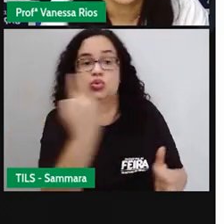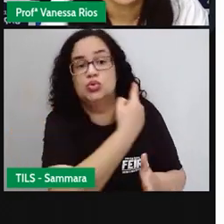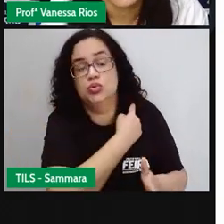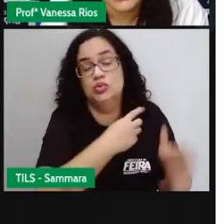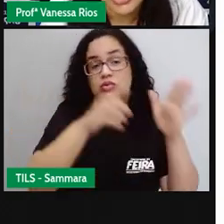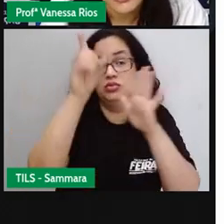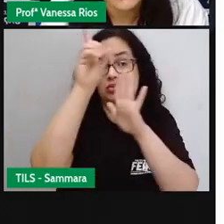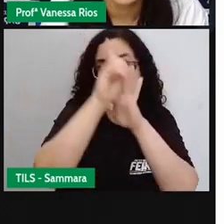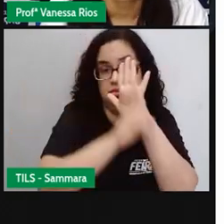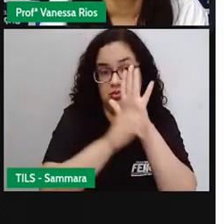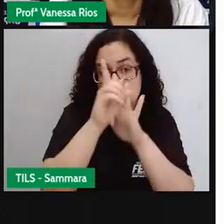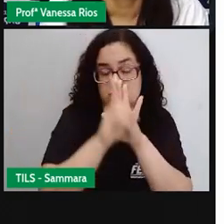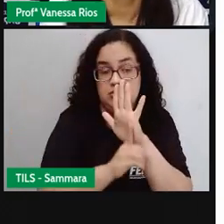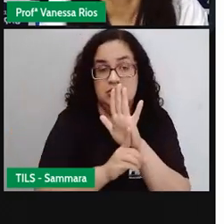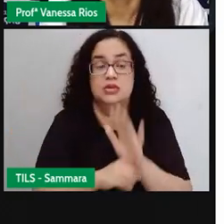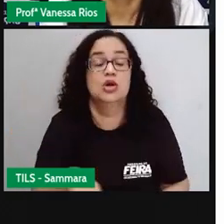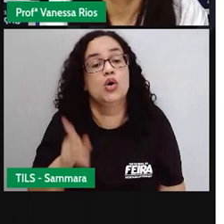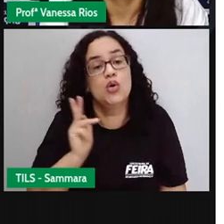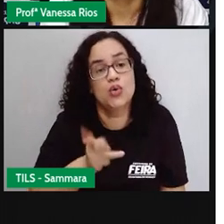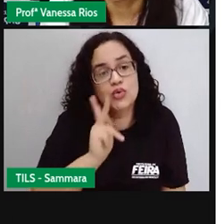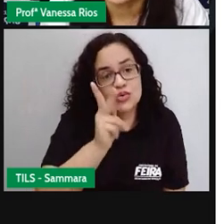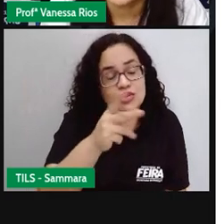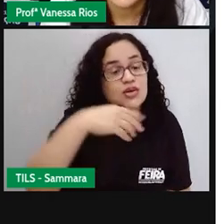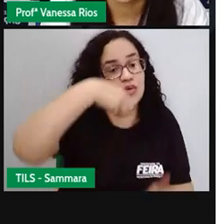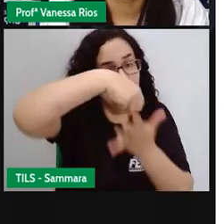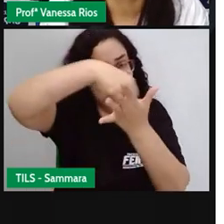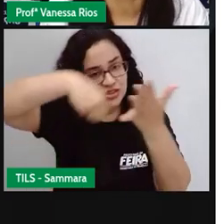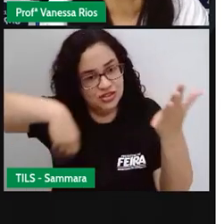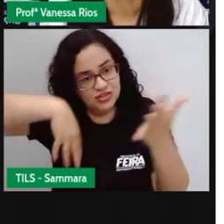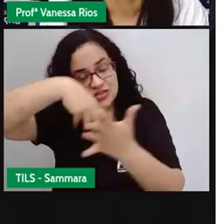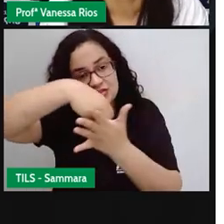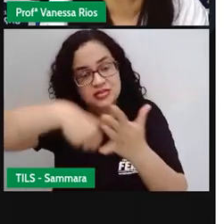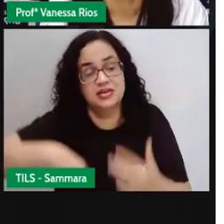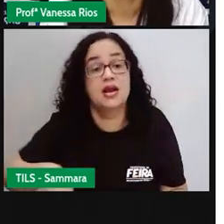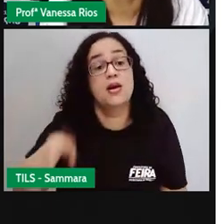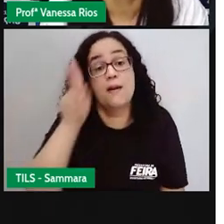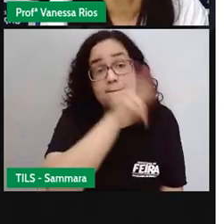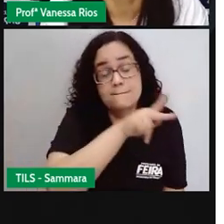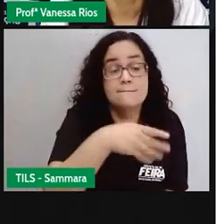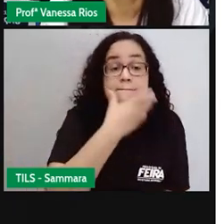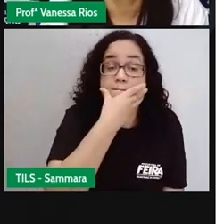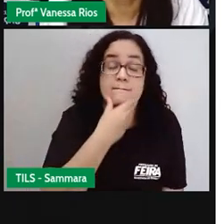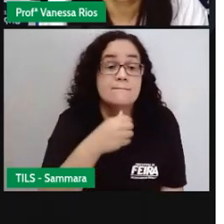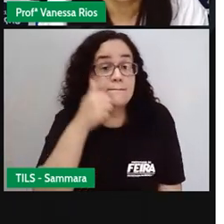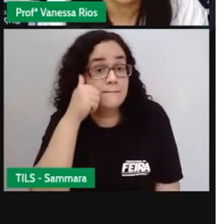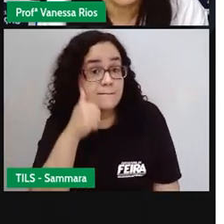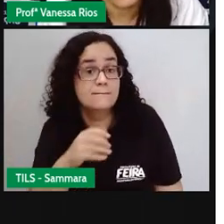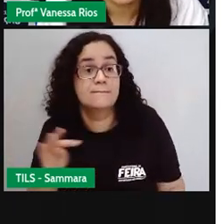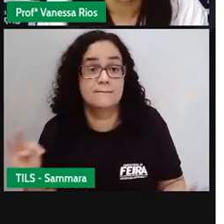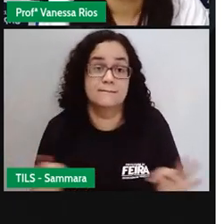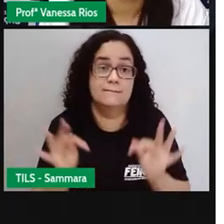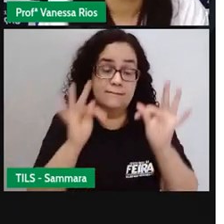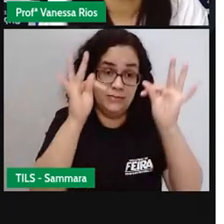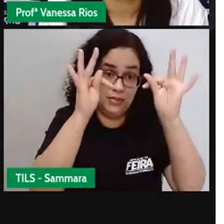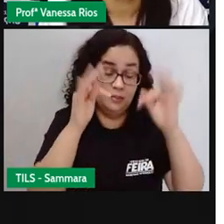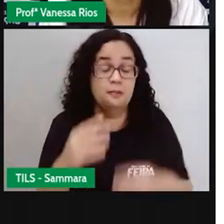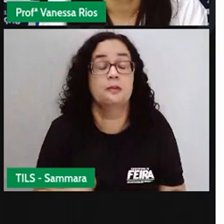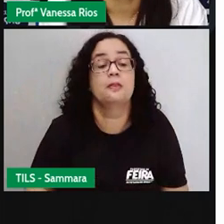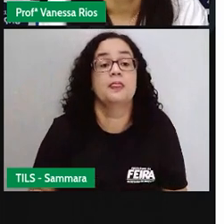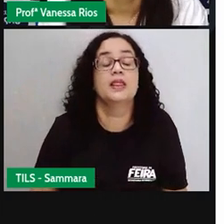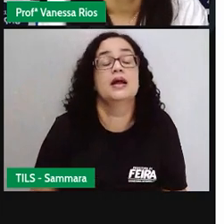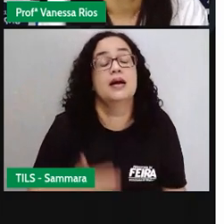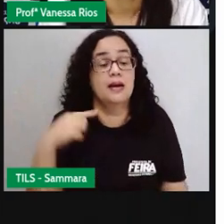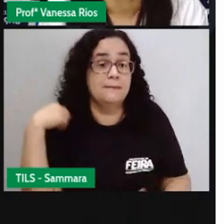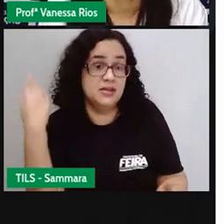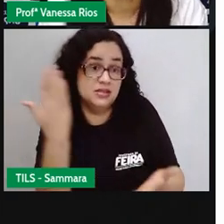sejam atendidos. Continue agora com a atividade que a sua prova ou seu professor preparou, né? Para esta